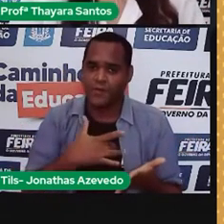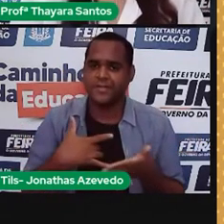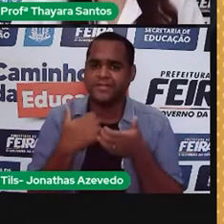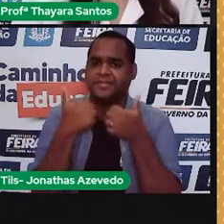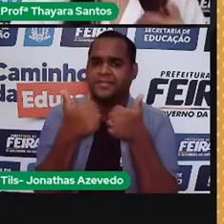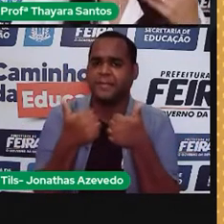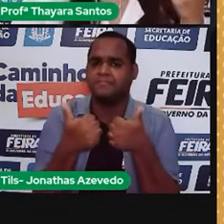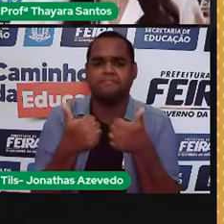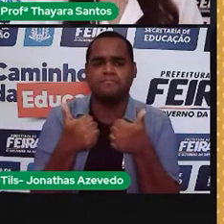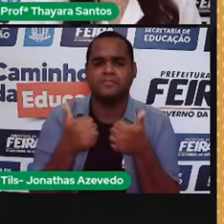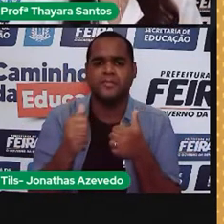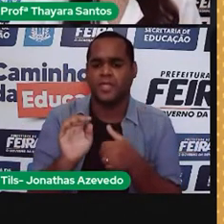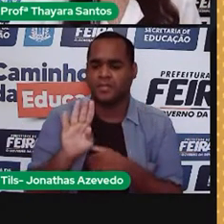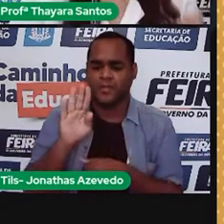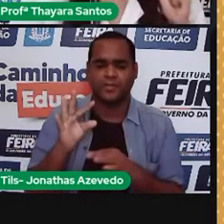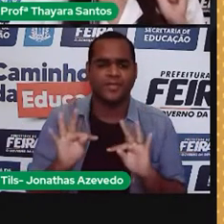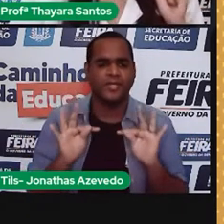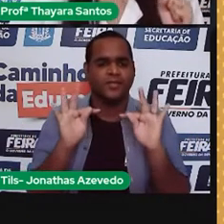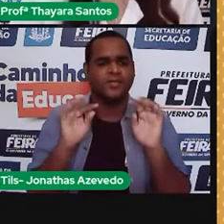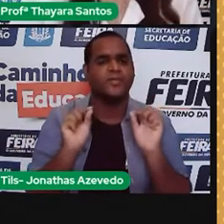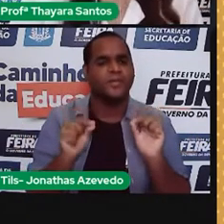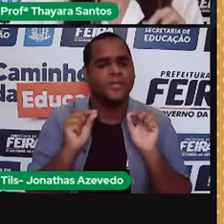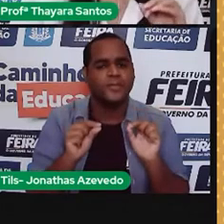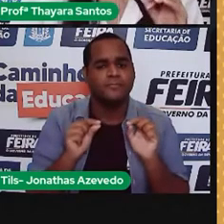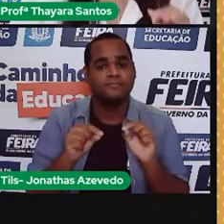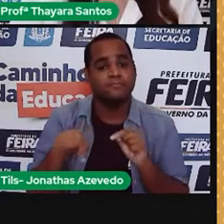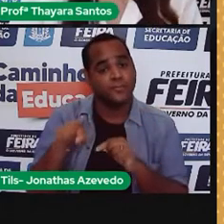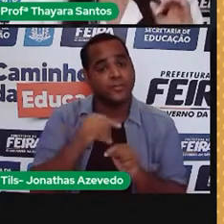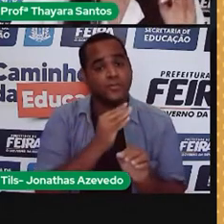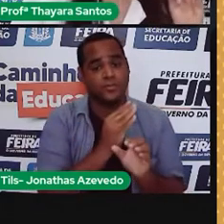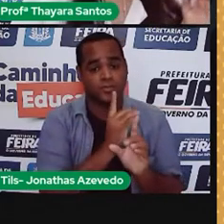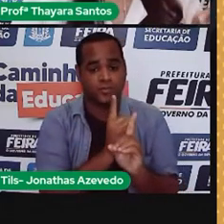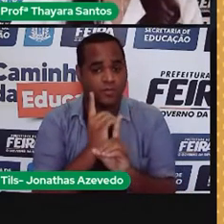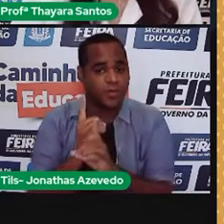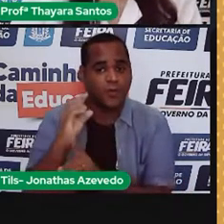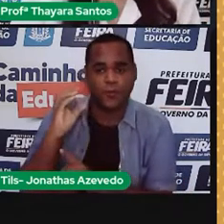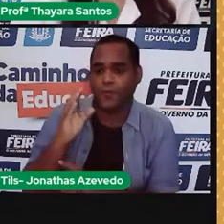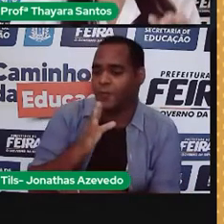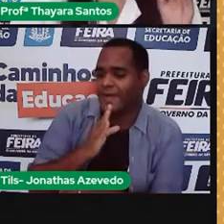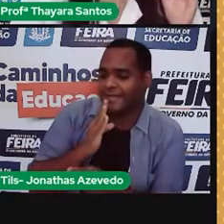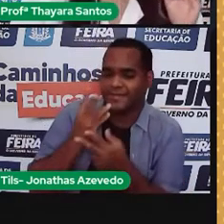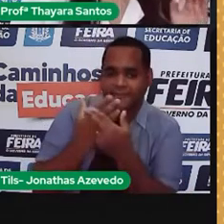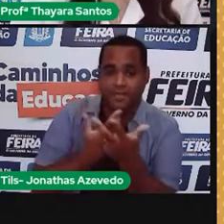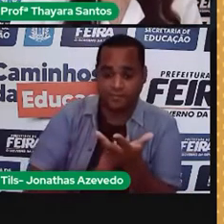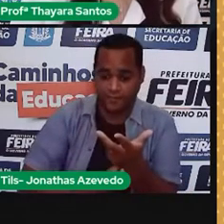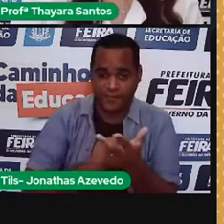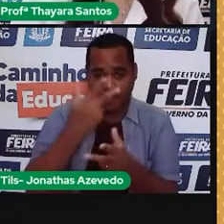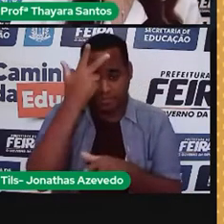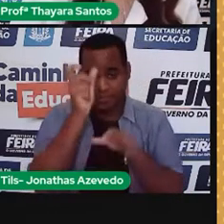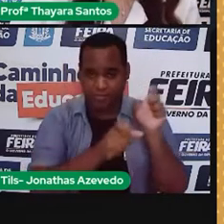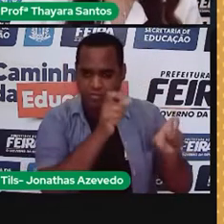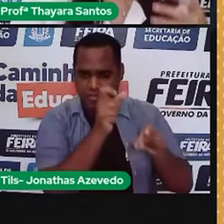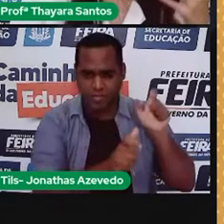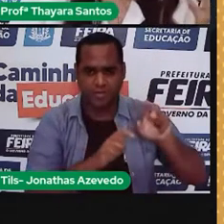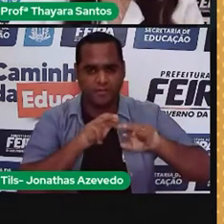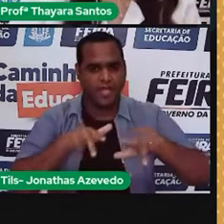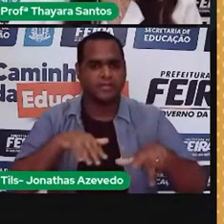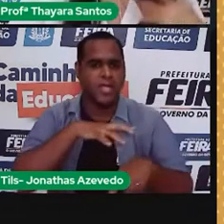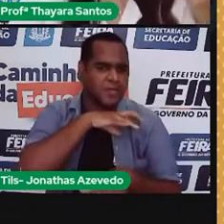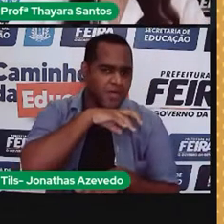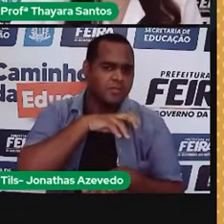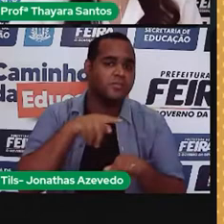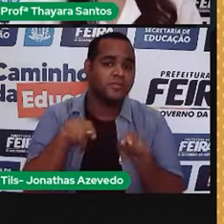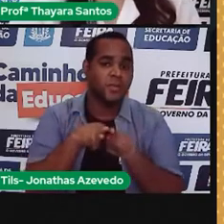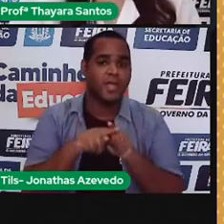Então, o que é essa biotecnologia? É a utilização do conhecimento sobre os seres vivos para a produção de tecnologia e